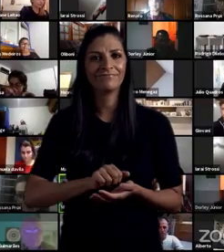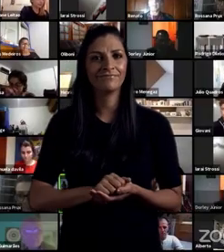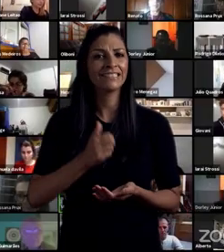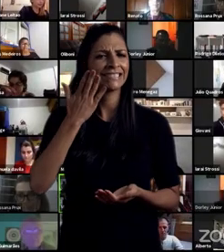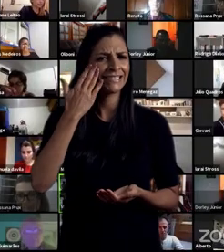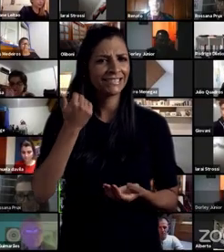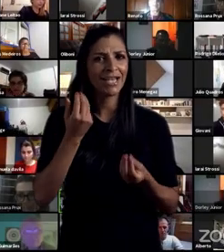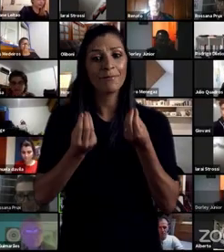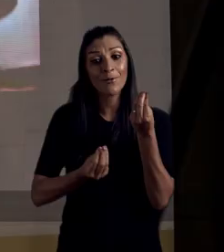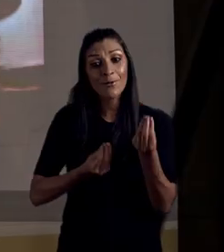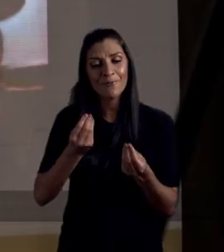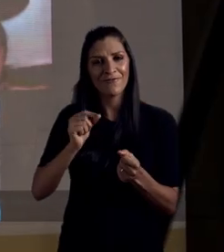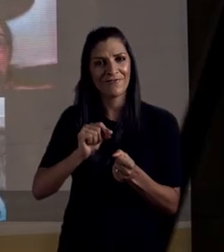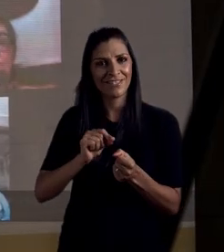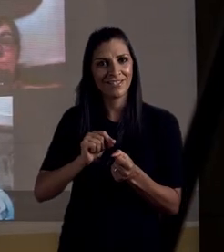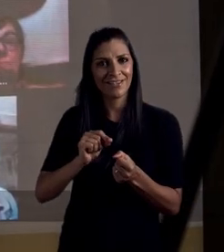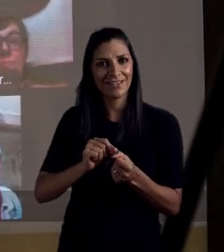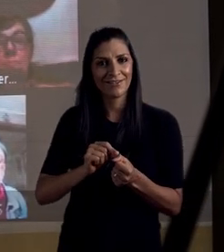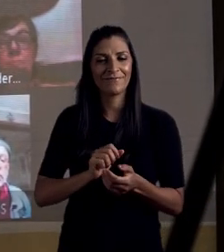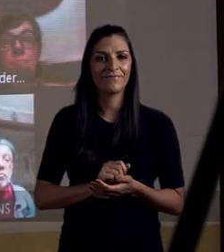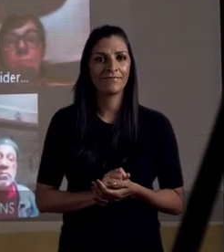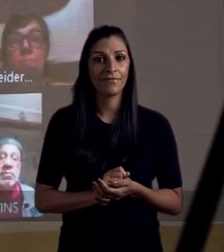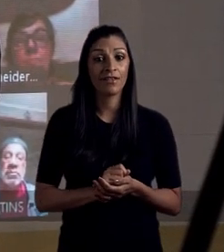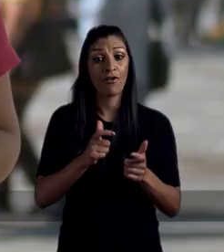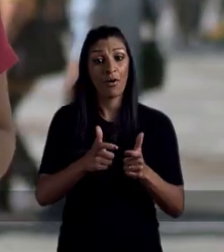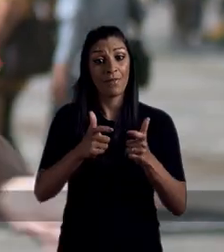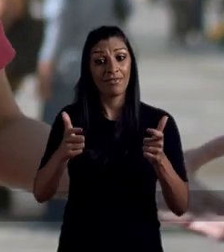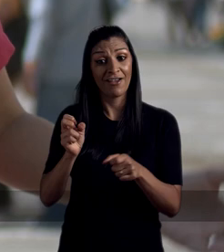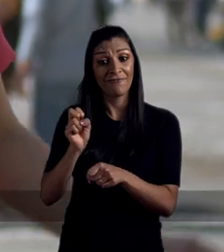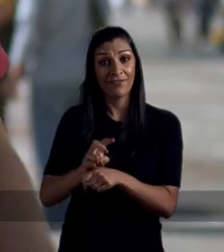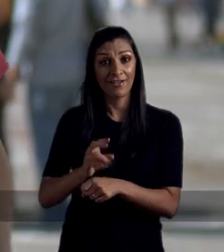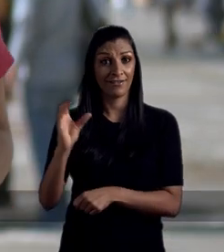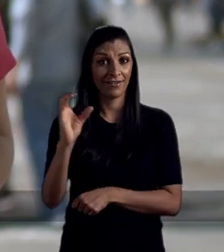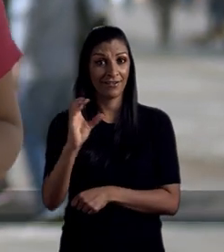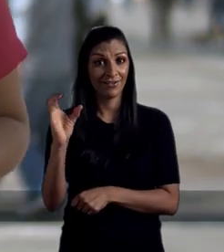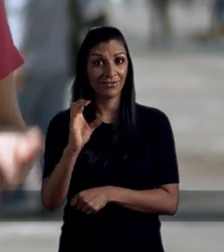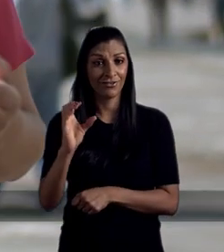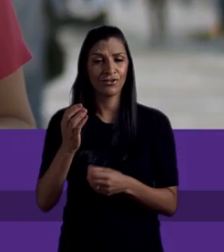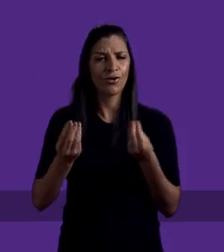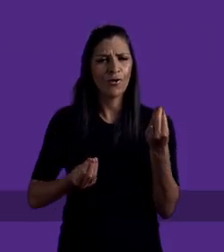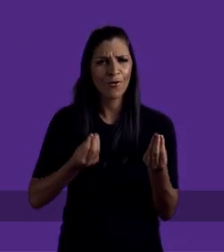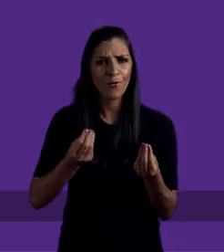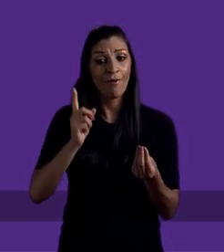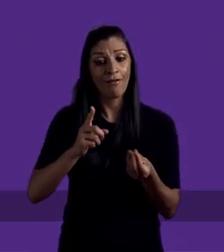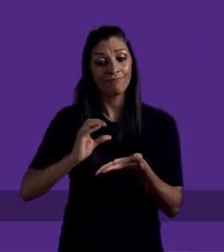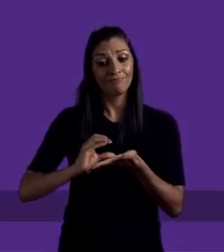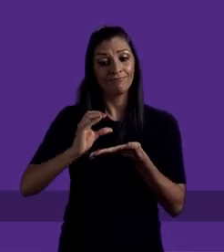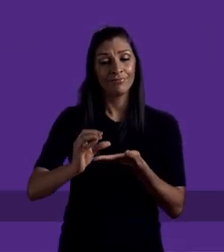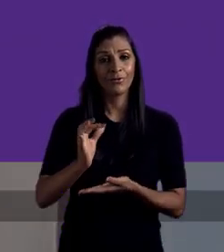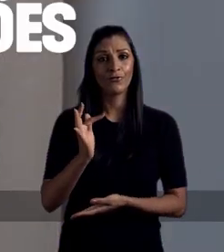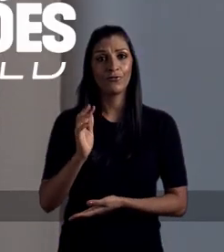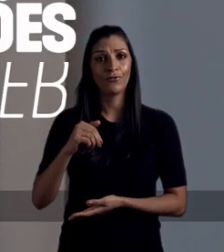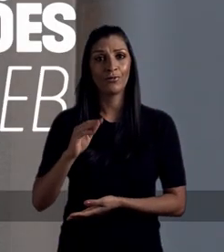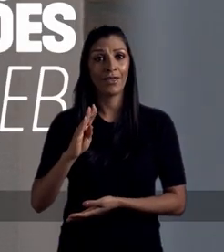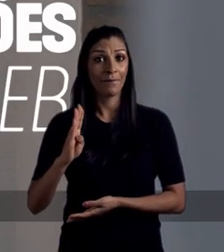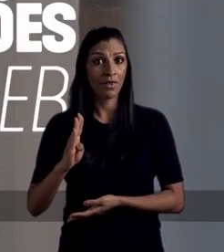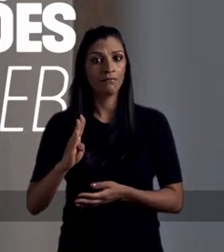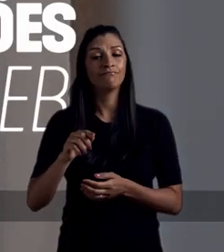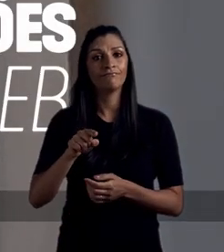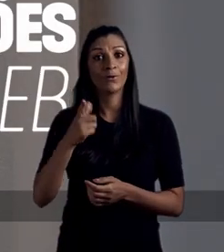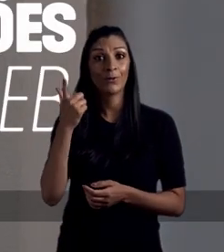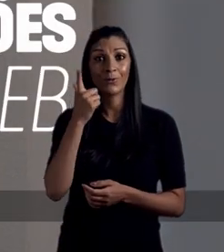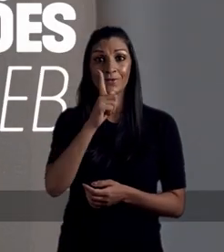diversas áreas. Sabemos o que fazer e como fazer. Vamos aumentar as vagas em creches. Como? Com os recursos do